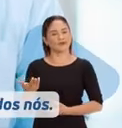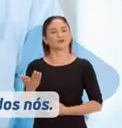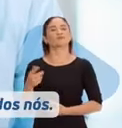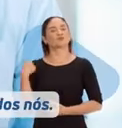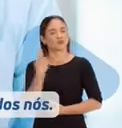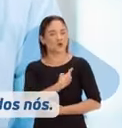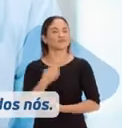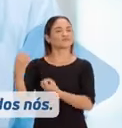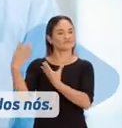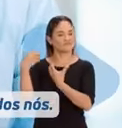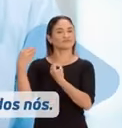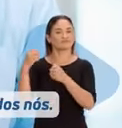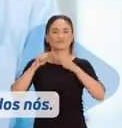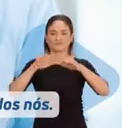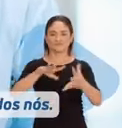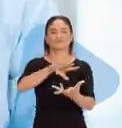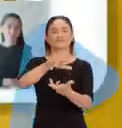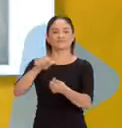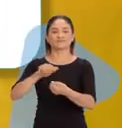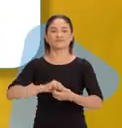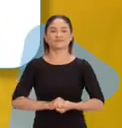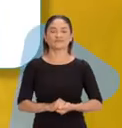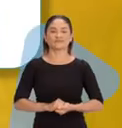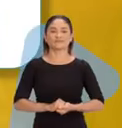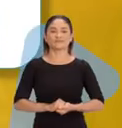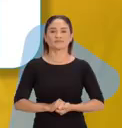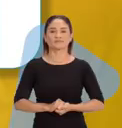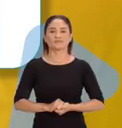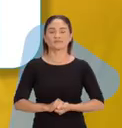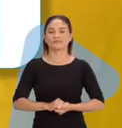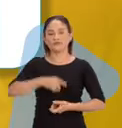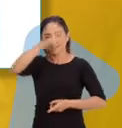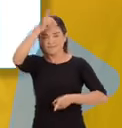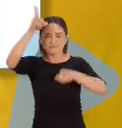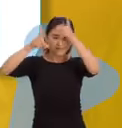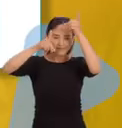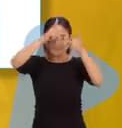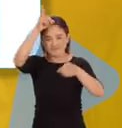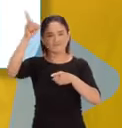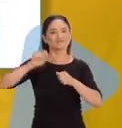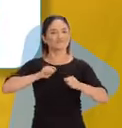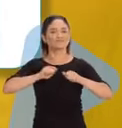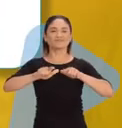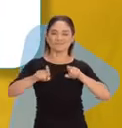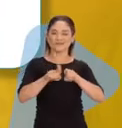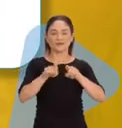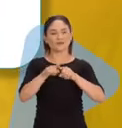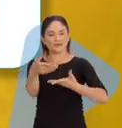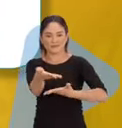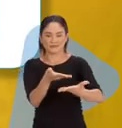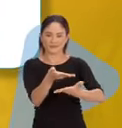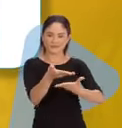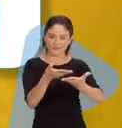das muitas lições que a pandemia deixa para todos nós. E hoje eu vou contar uma história... Criatividade, atitude e